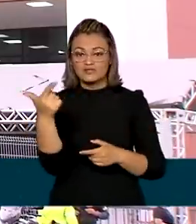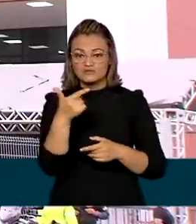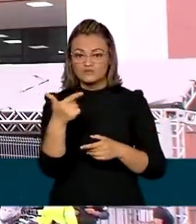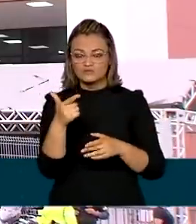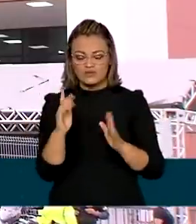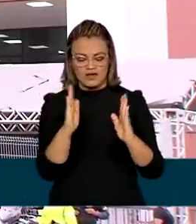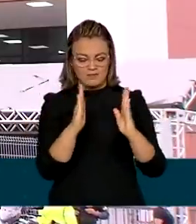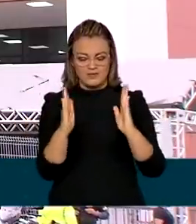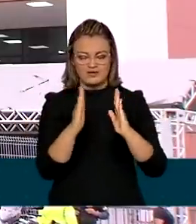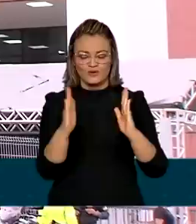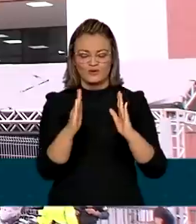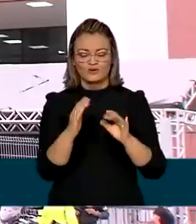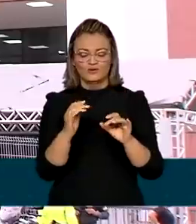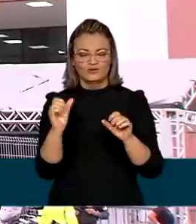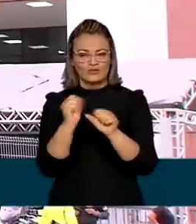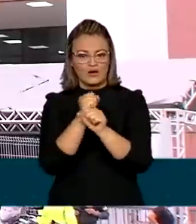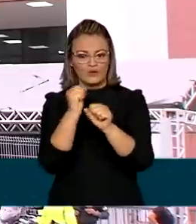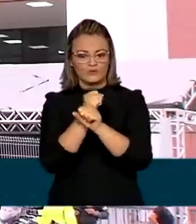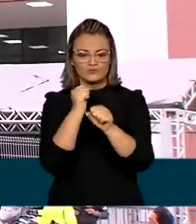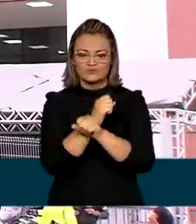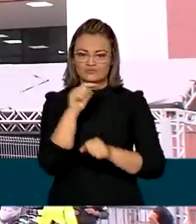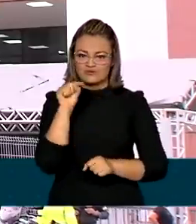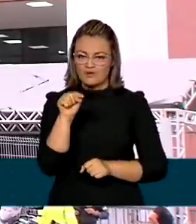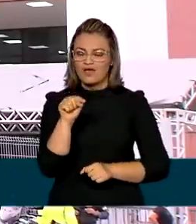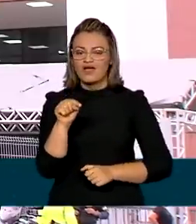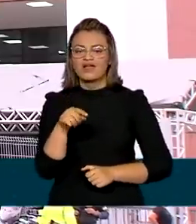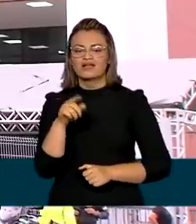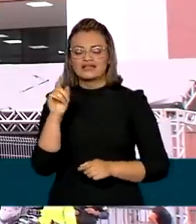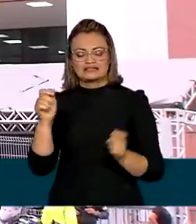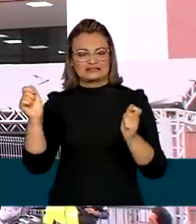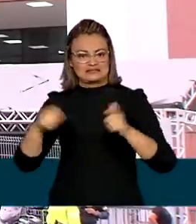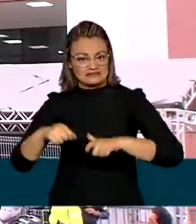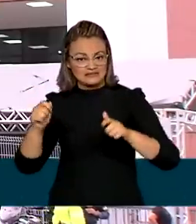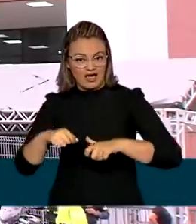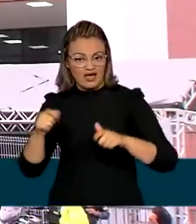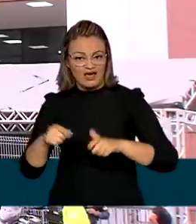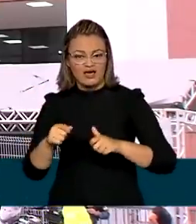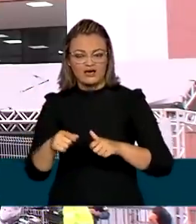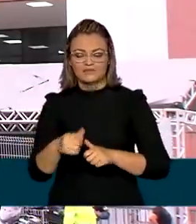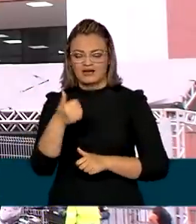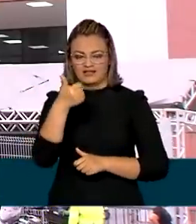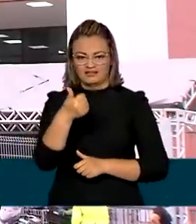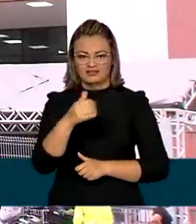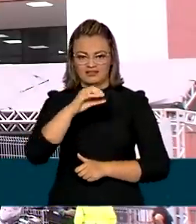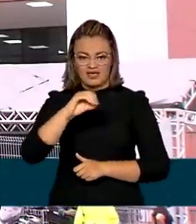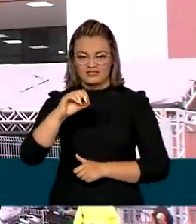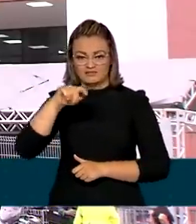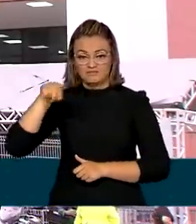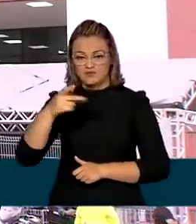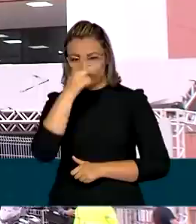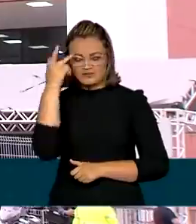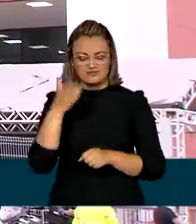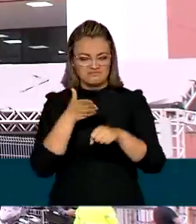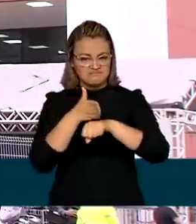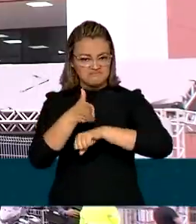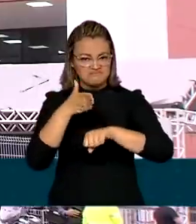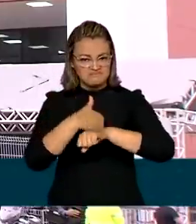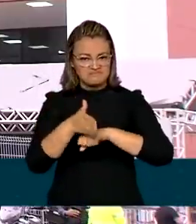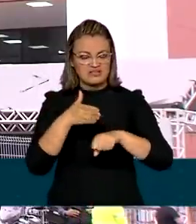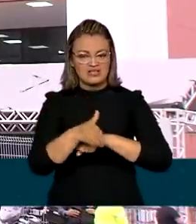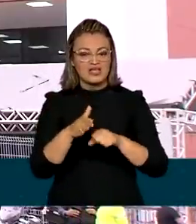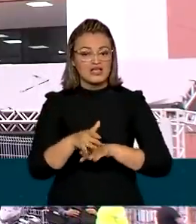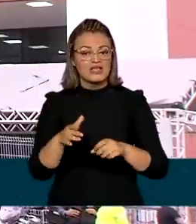etapa aqui do complexo, que passa agora a ter capacidade para mais de 10 mil pessoas e se